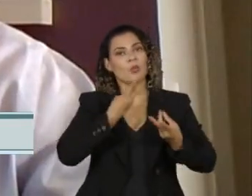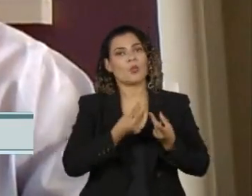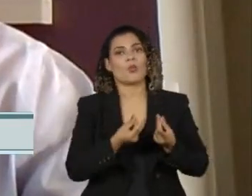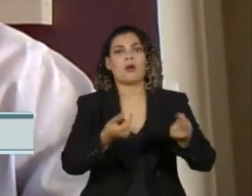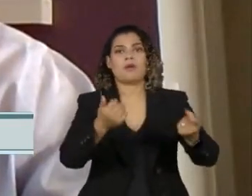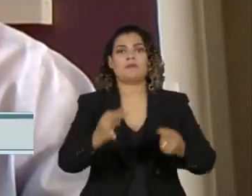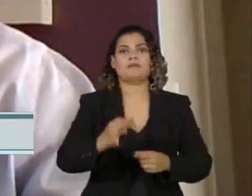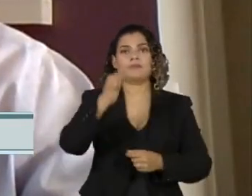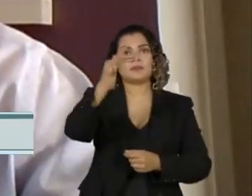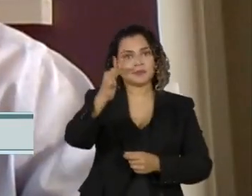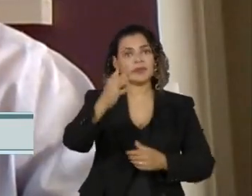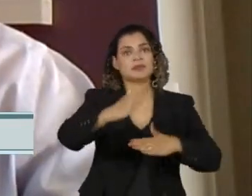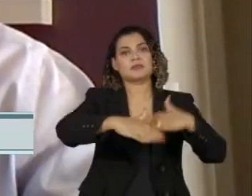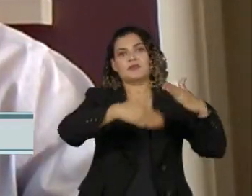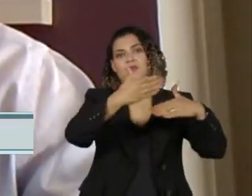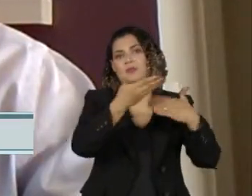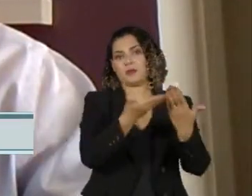ponto de vista do seu desenvolvimento.